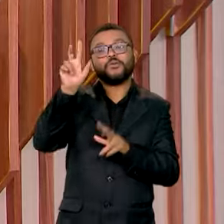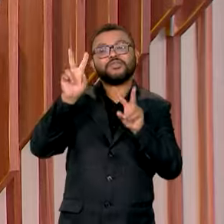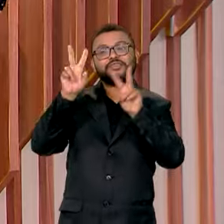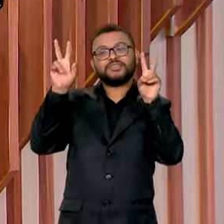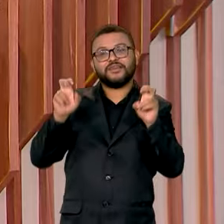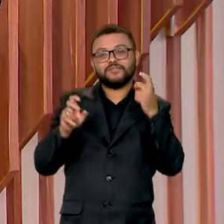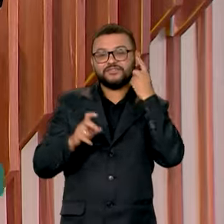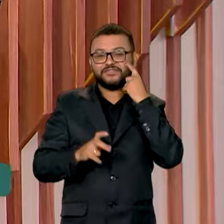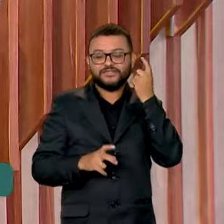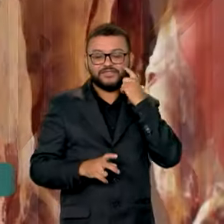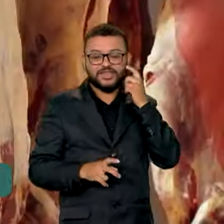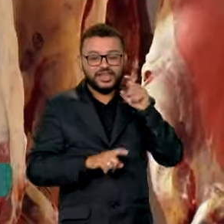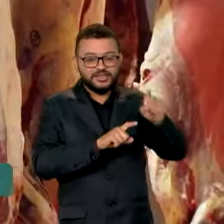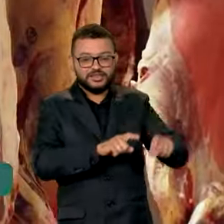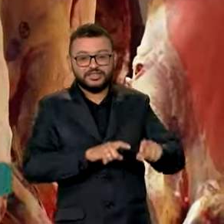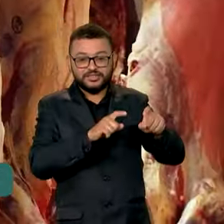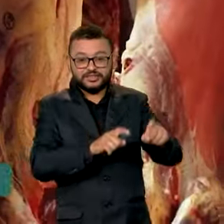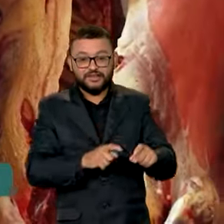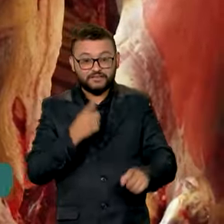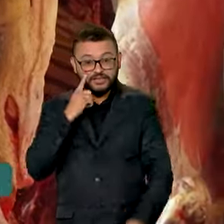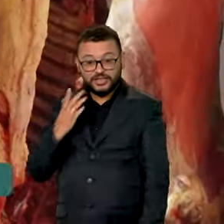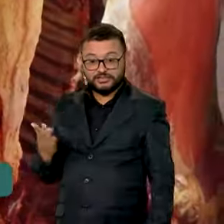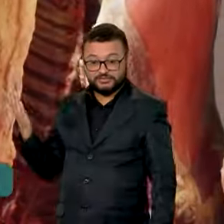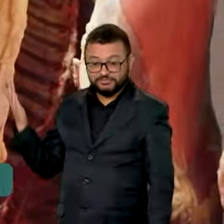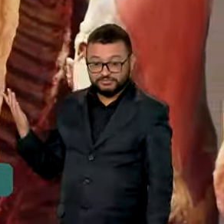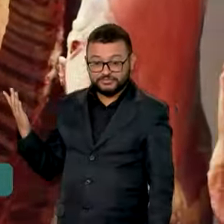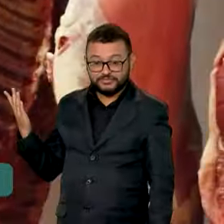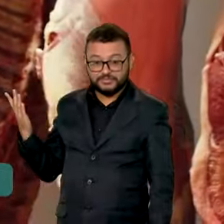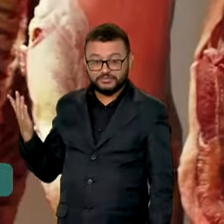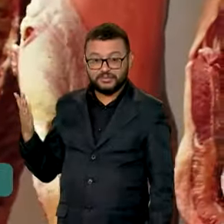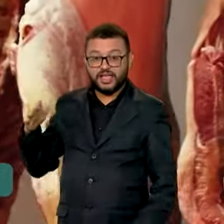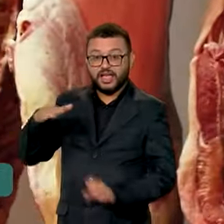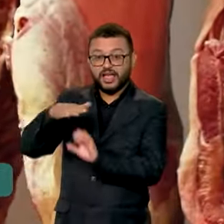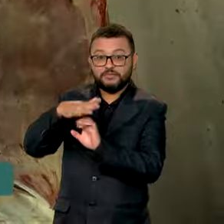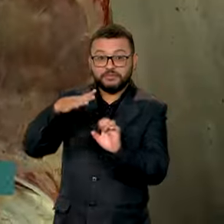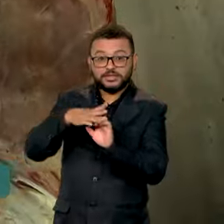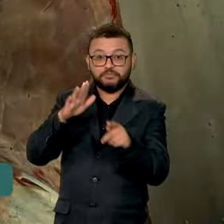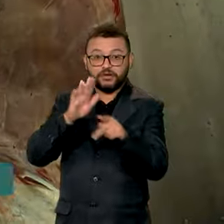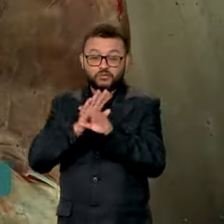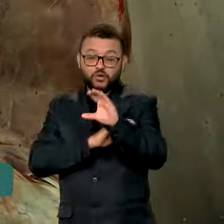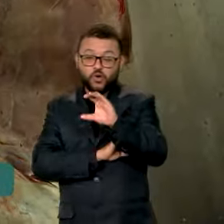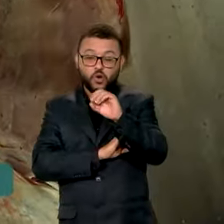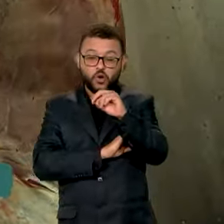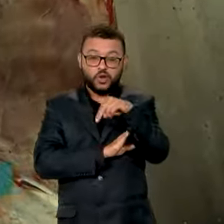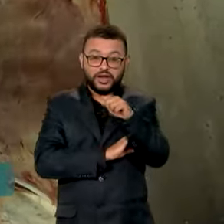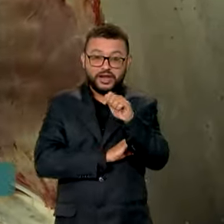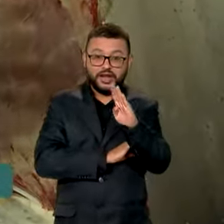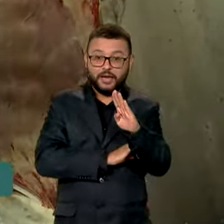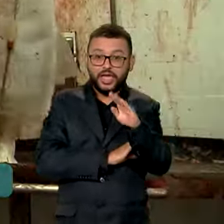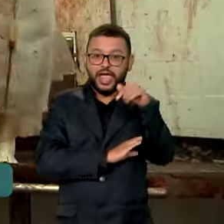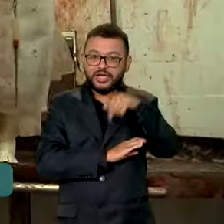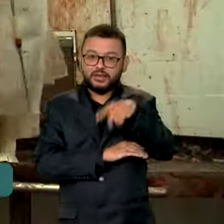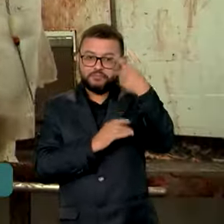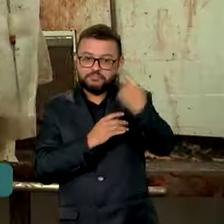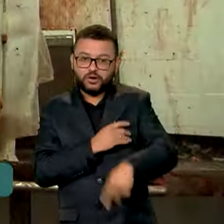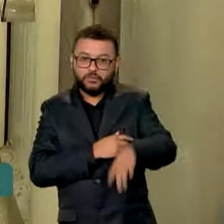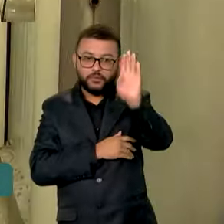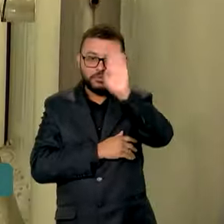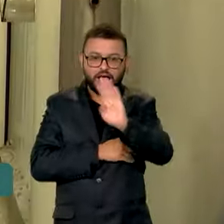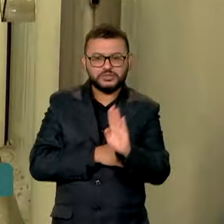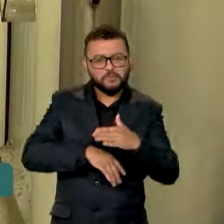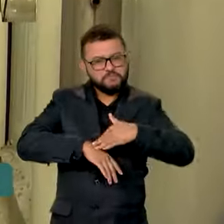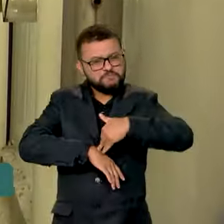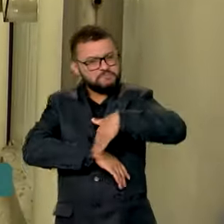esse vindo do campo. A previsão da Companhia Nacional de Abastecimento, a Conab, é que o Brasil atinja o maior